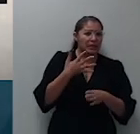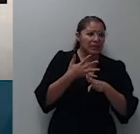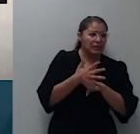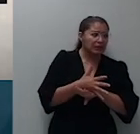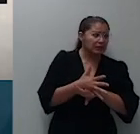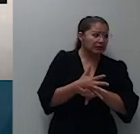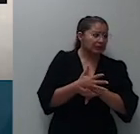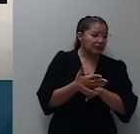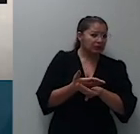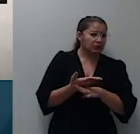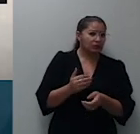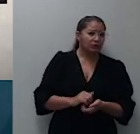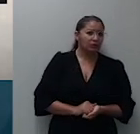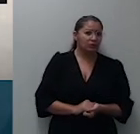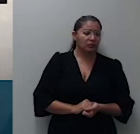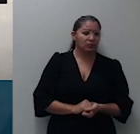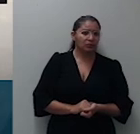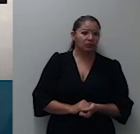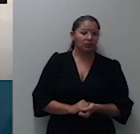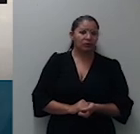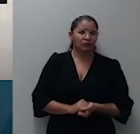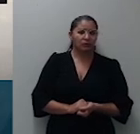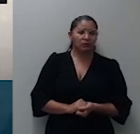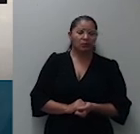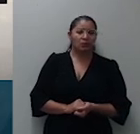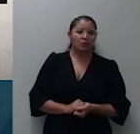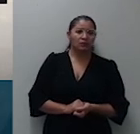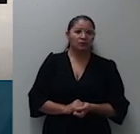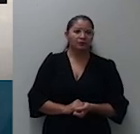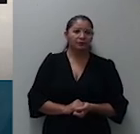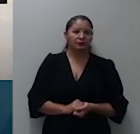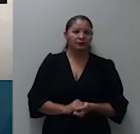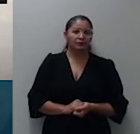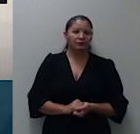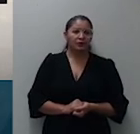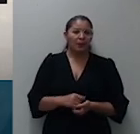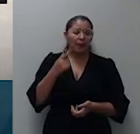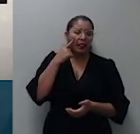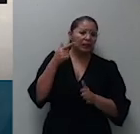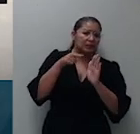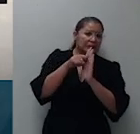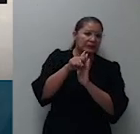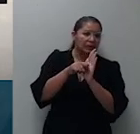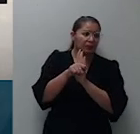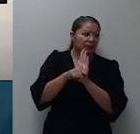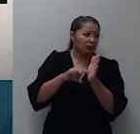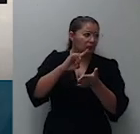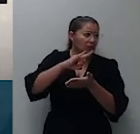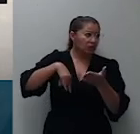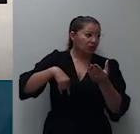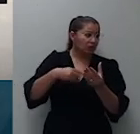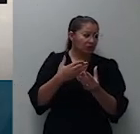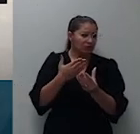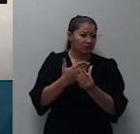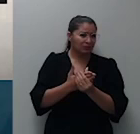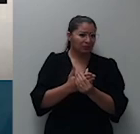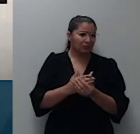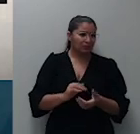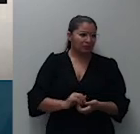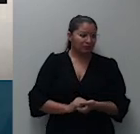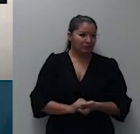Ferreira para exame então a minha proposta é remeter